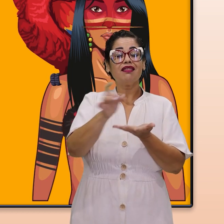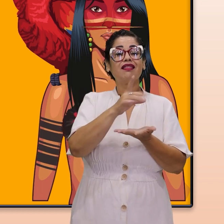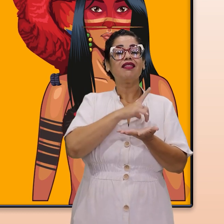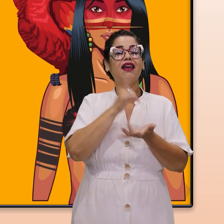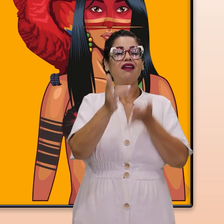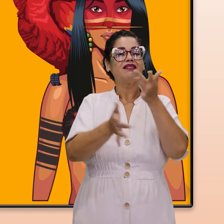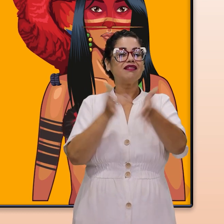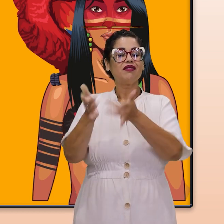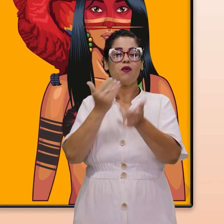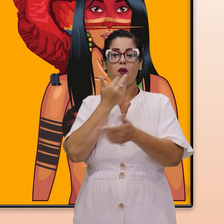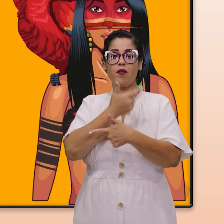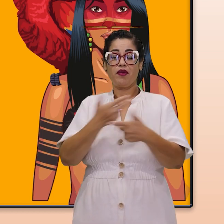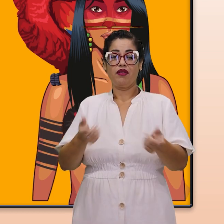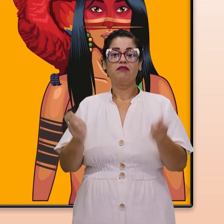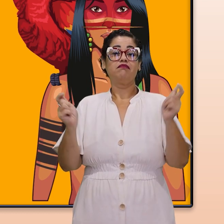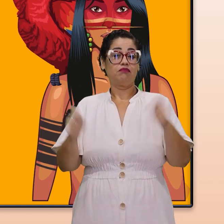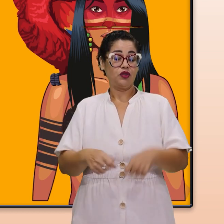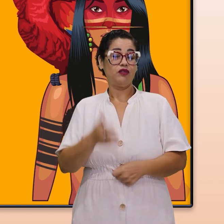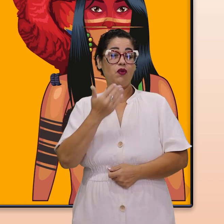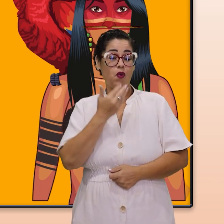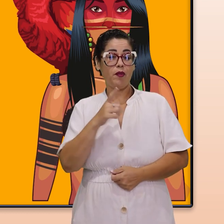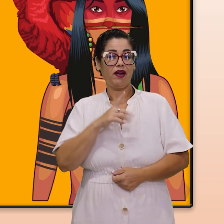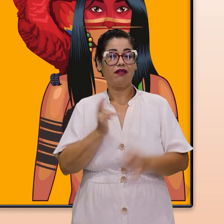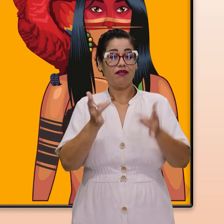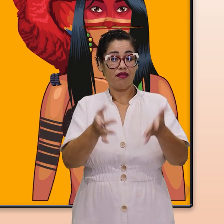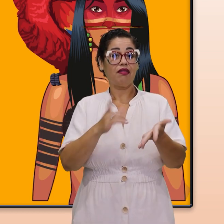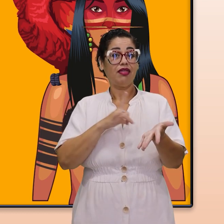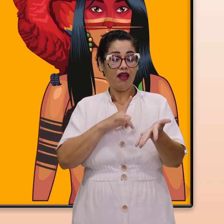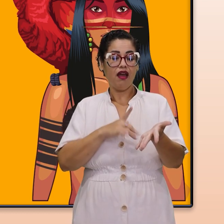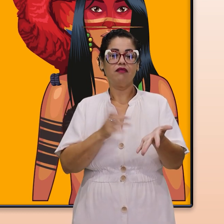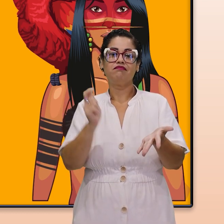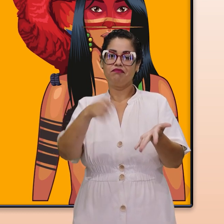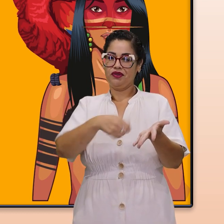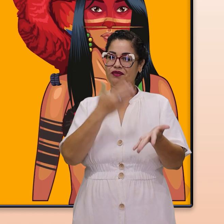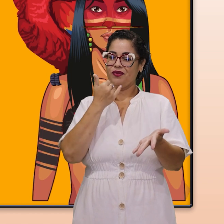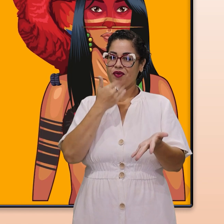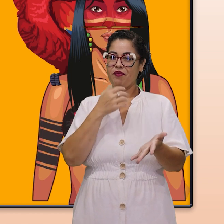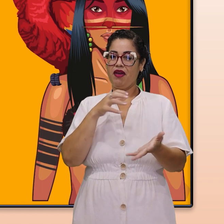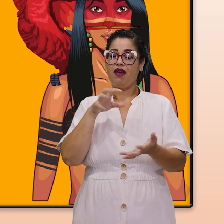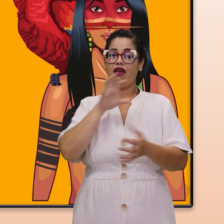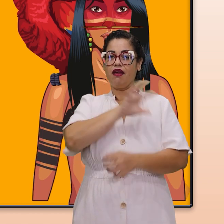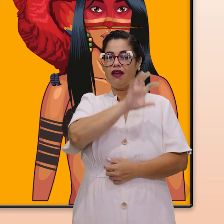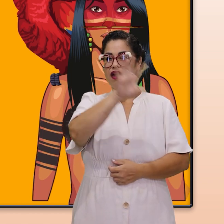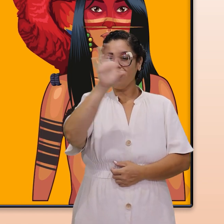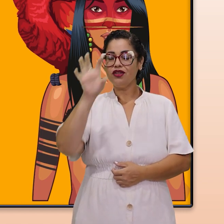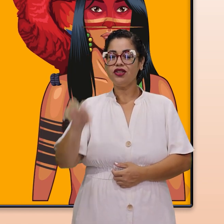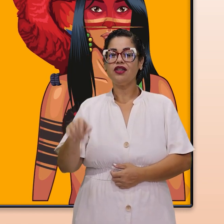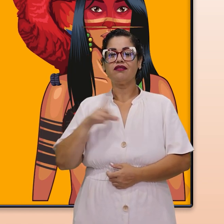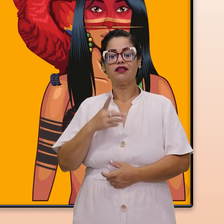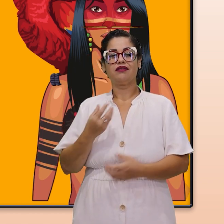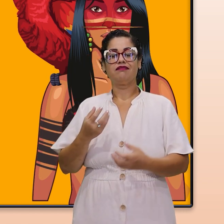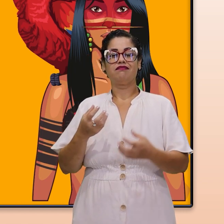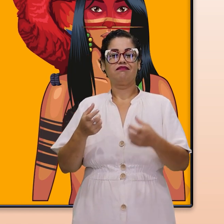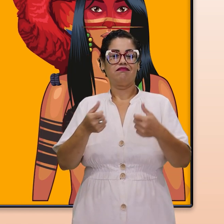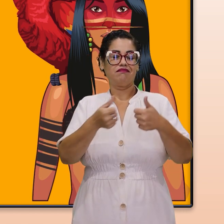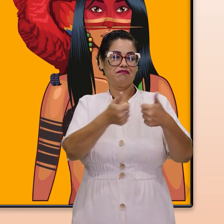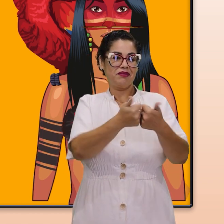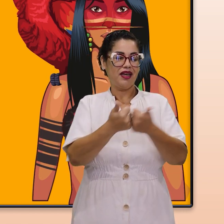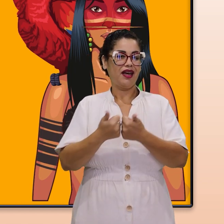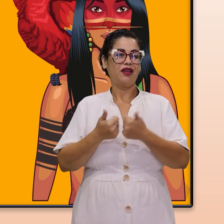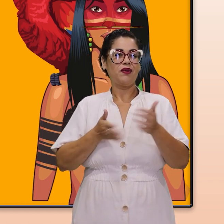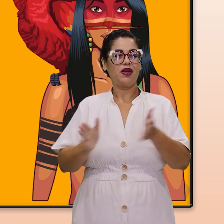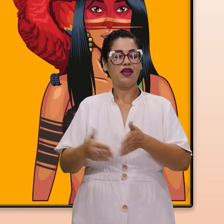do alimento. É possível comer um alimento quando ele está disponível. A região onde eles estão, estão próximos de